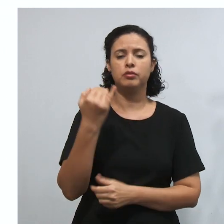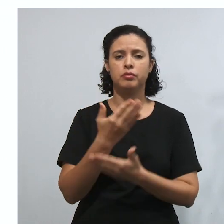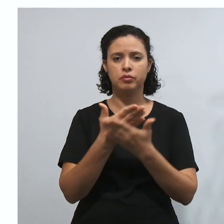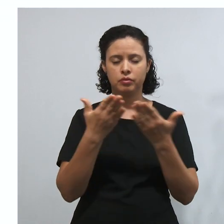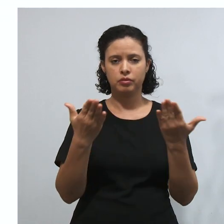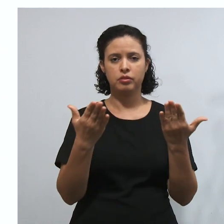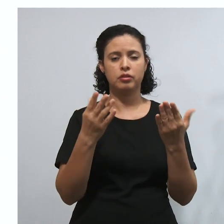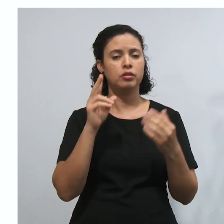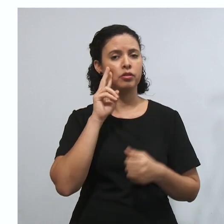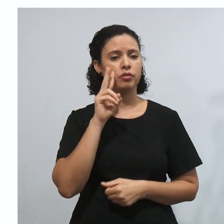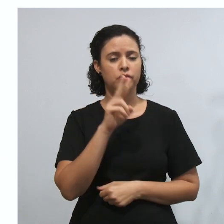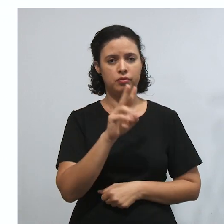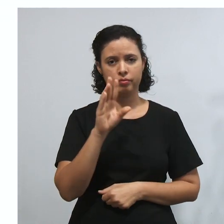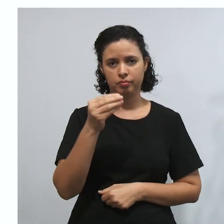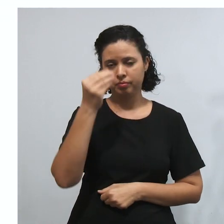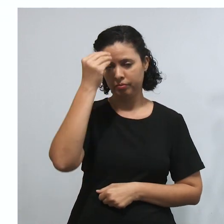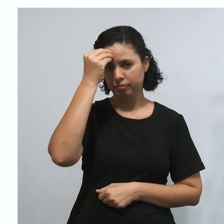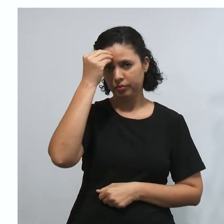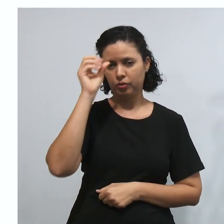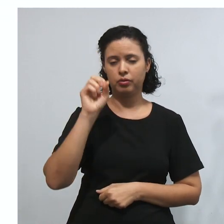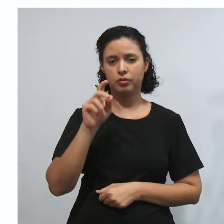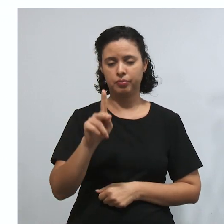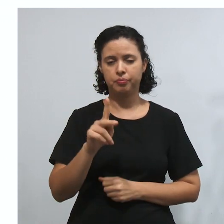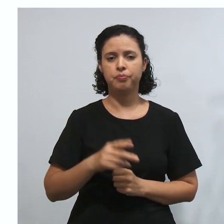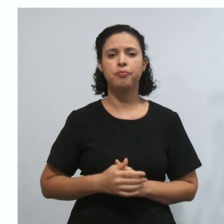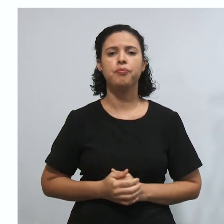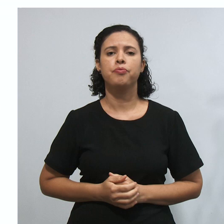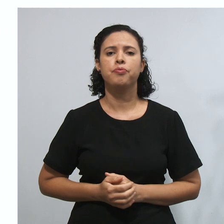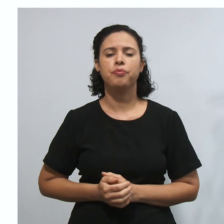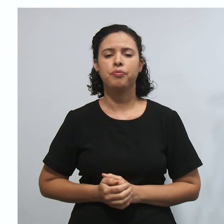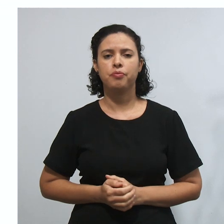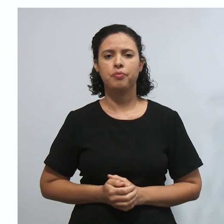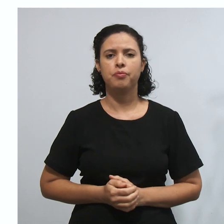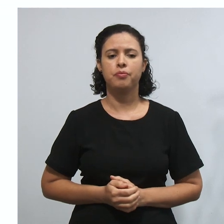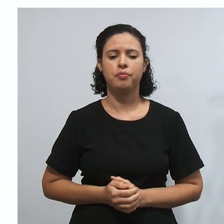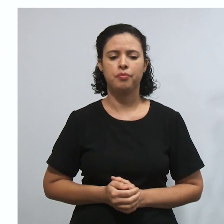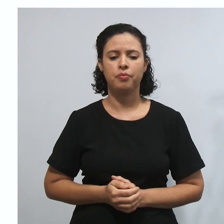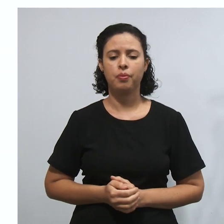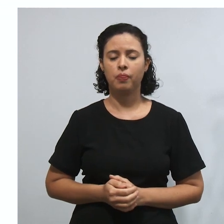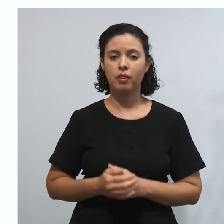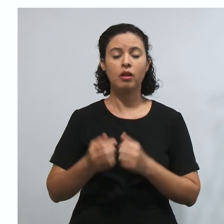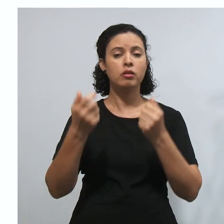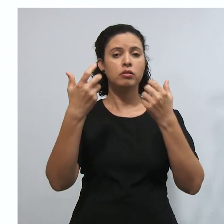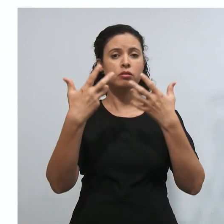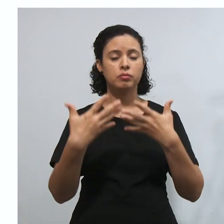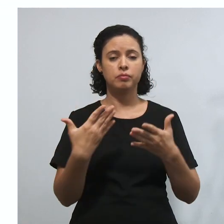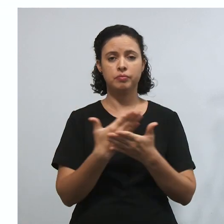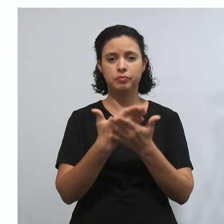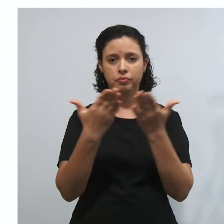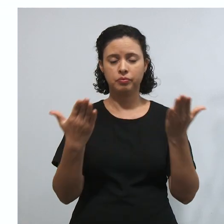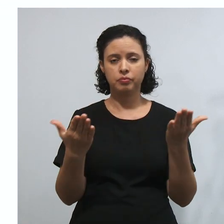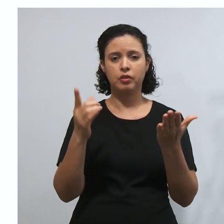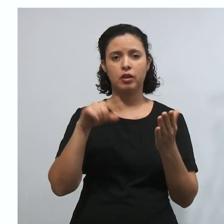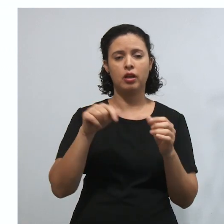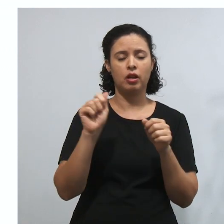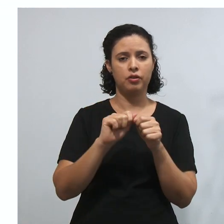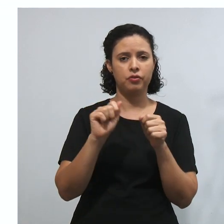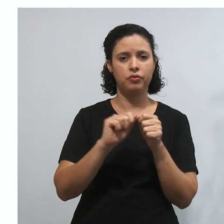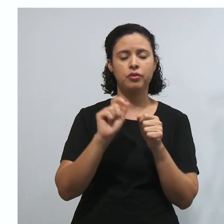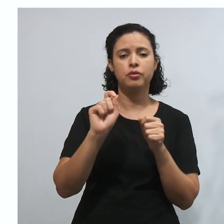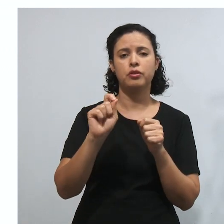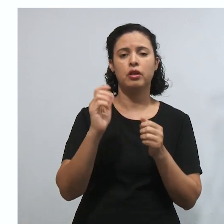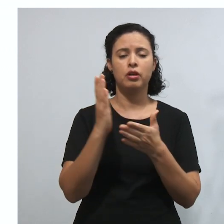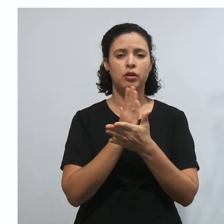ter em mente, tá certo? Então, assim, aqui eu estou falando para você que ele é feito por meio de algumas